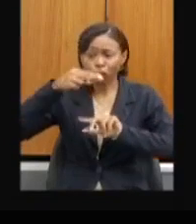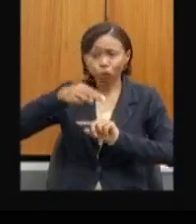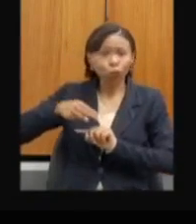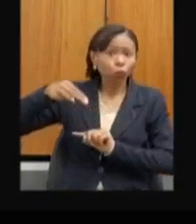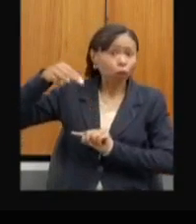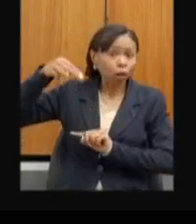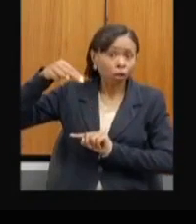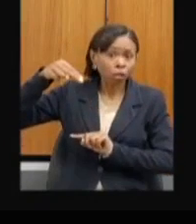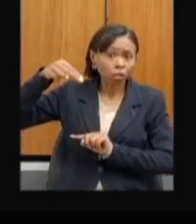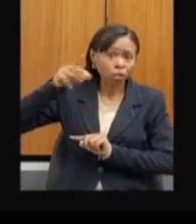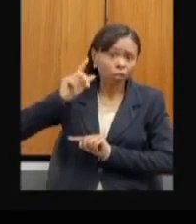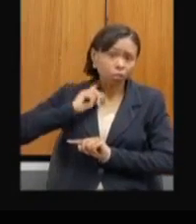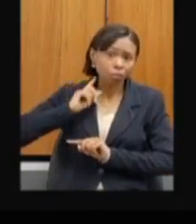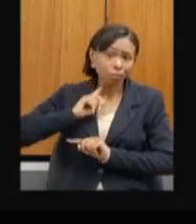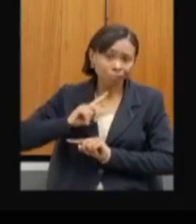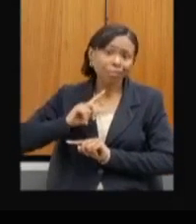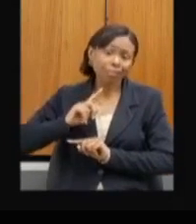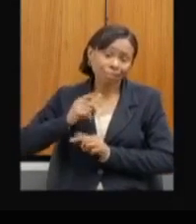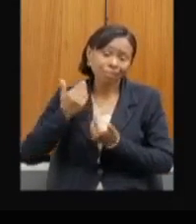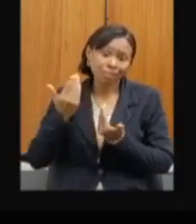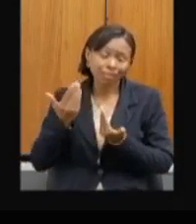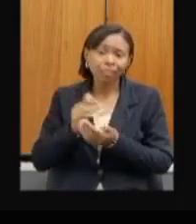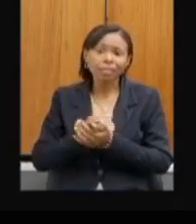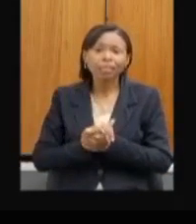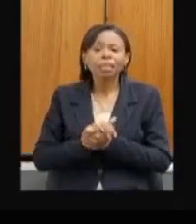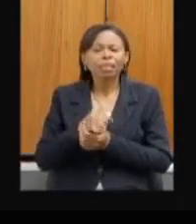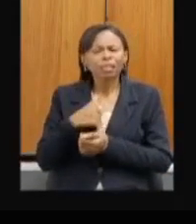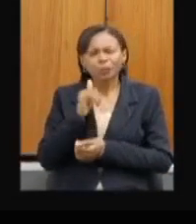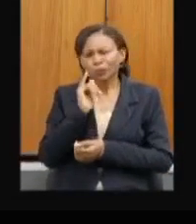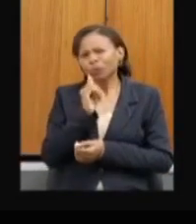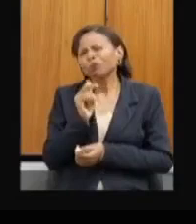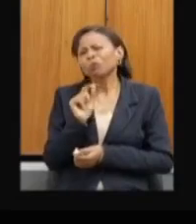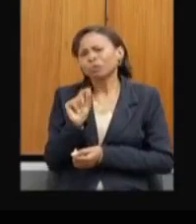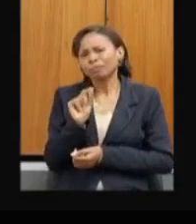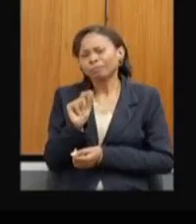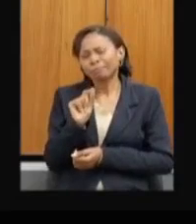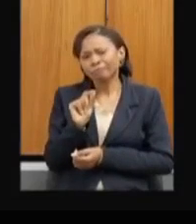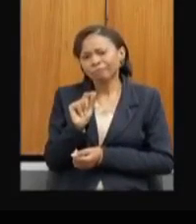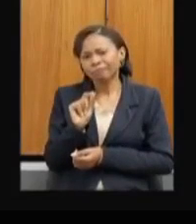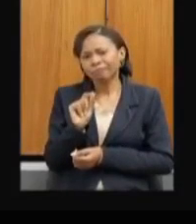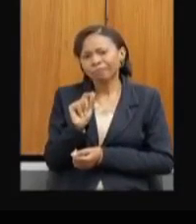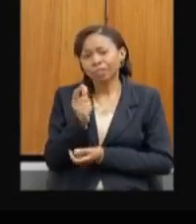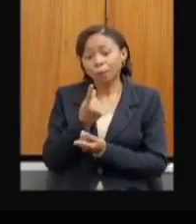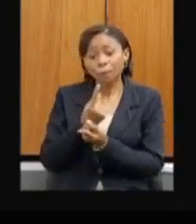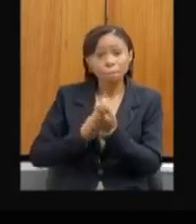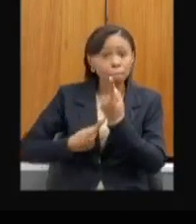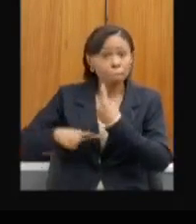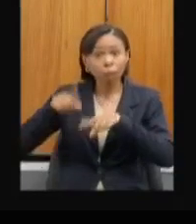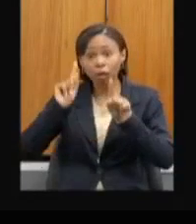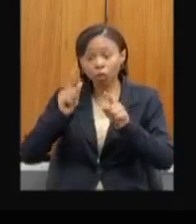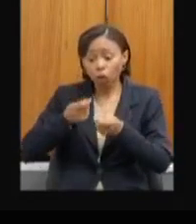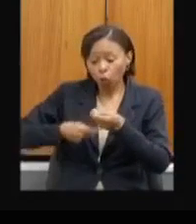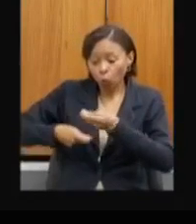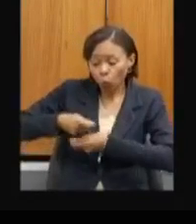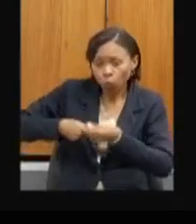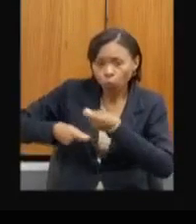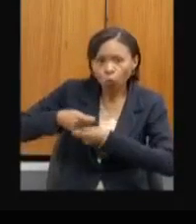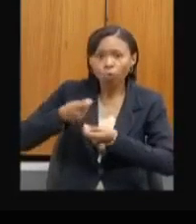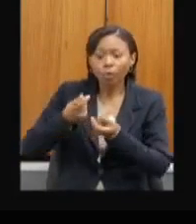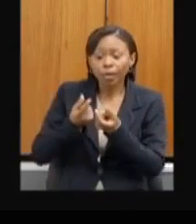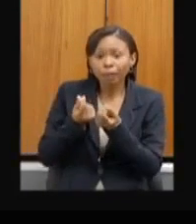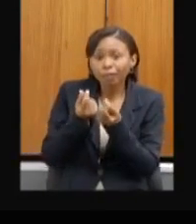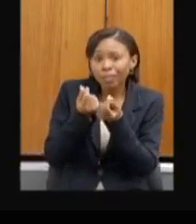esta afinidade. Eu tenho dito, repito, de que a recuperação econômica financeira de Minas Gerais,